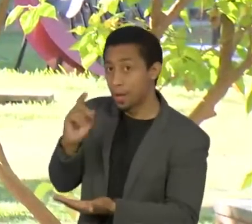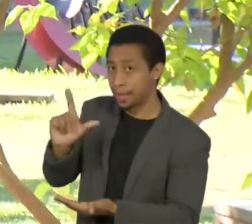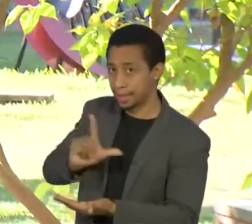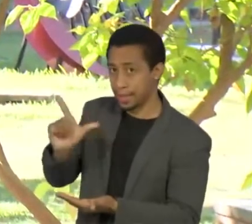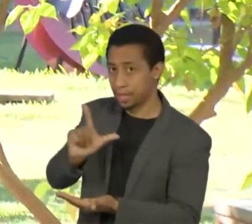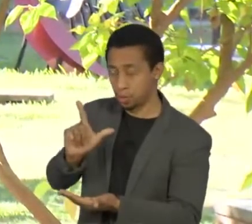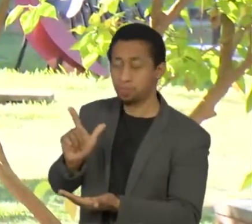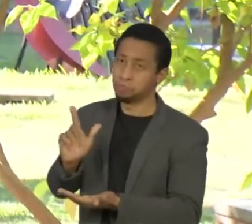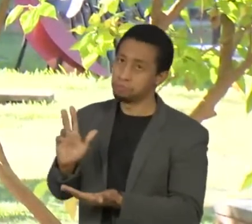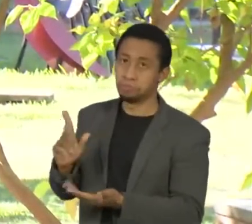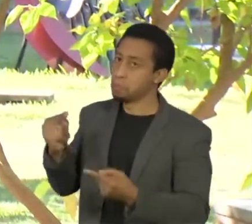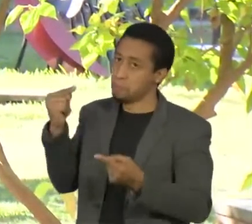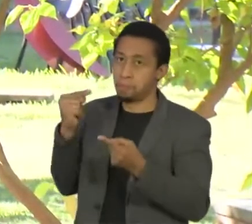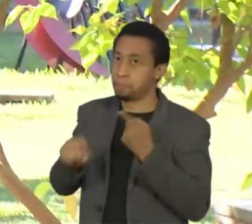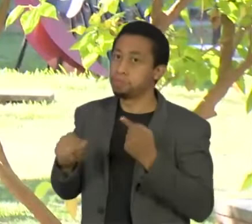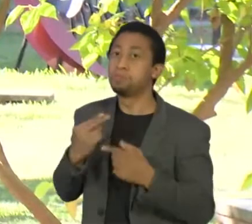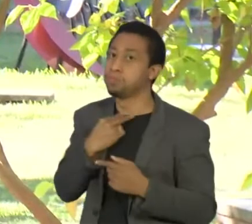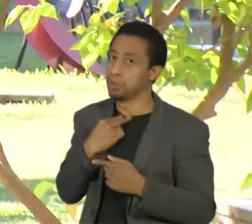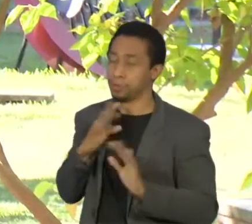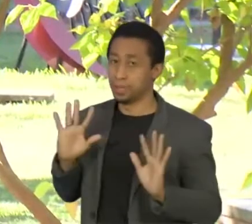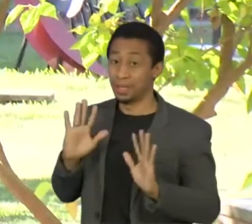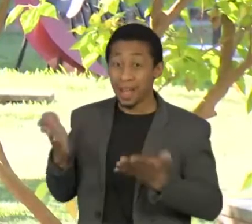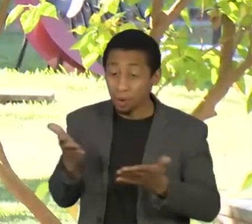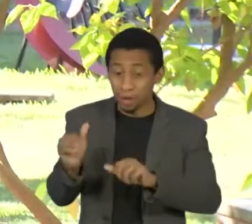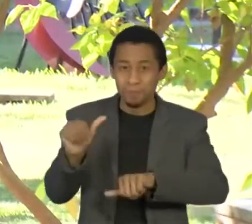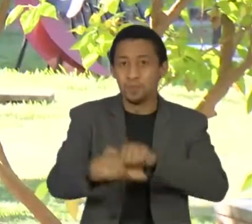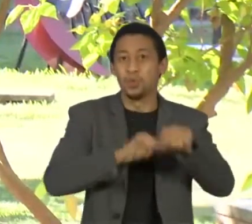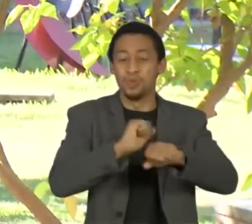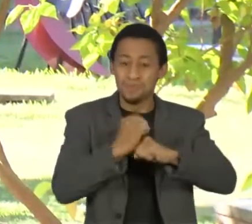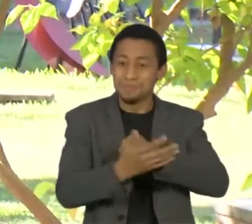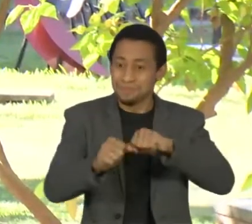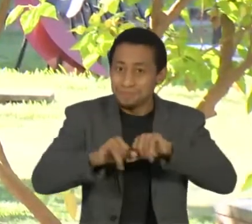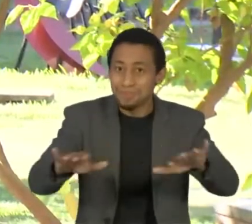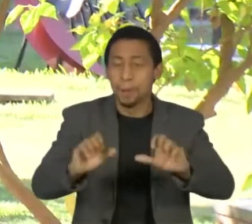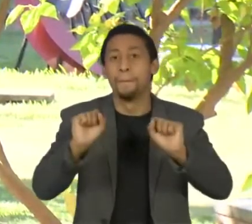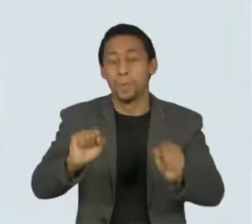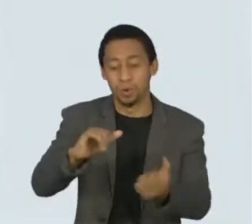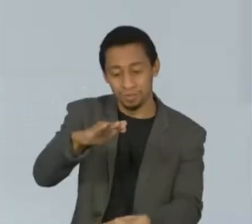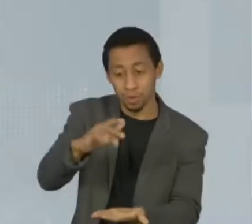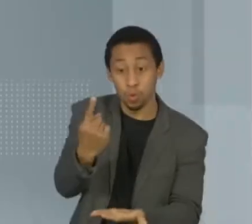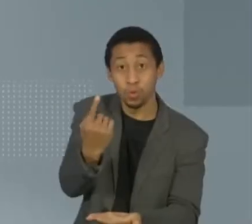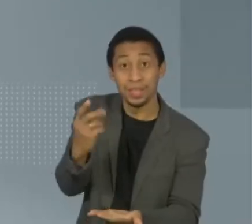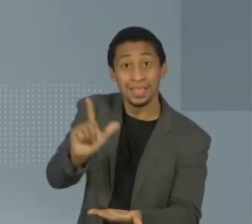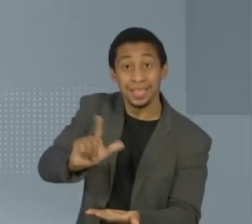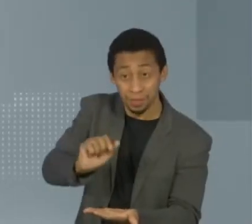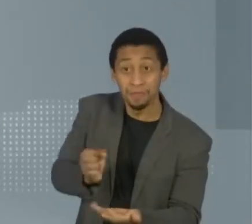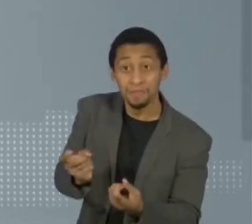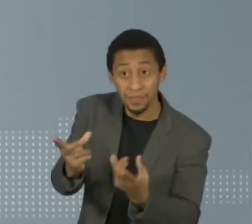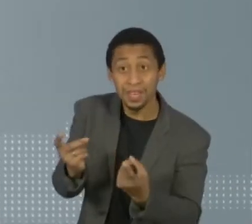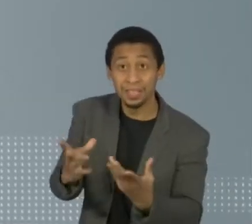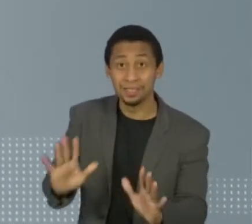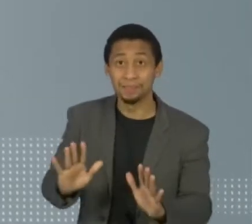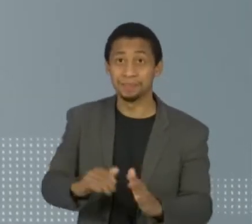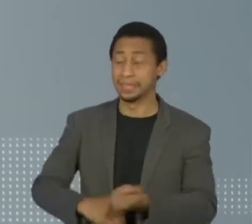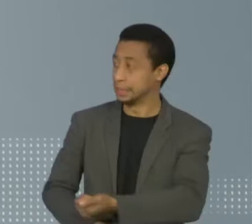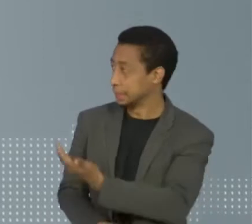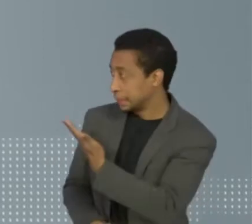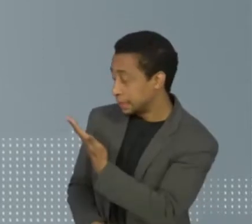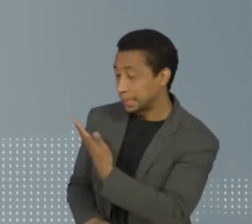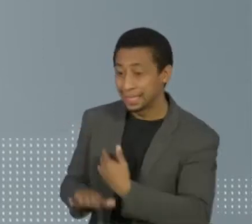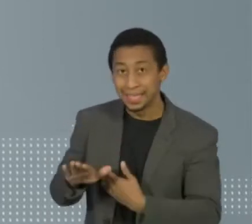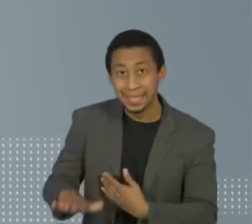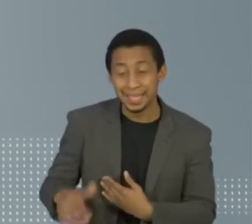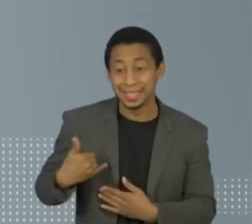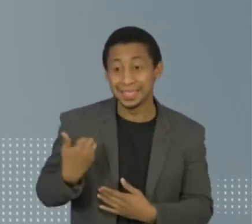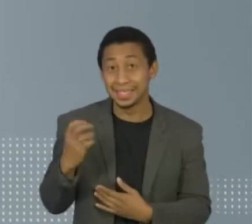veio com a pandemia. E esse, ao alcance das crianças, pode ser muito perigoso. A Heloísa, mãe do Daniel, de cinco anos, e da